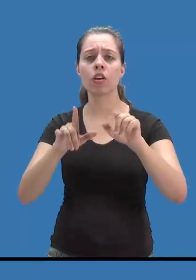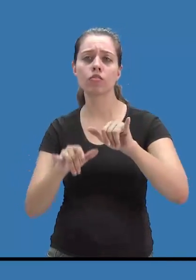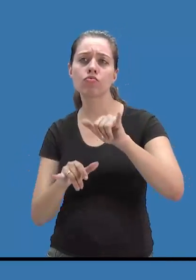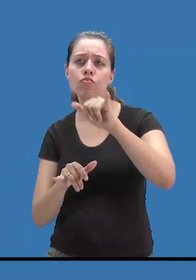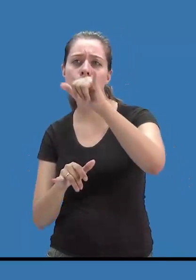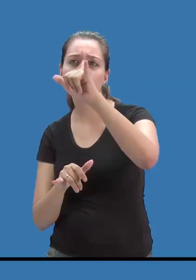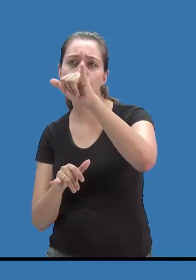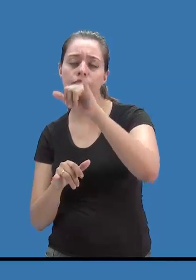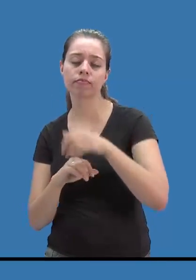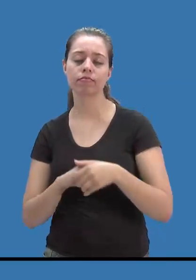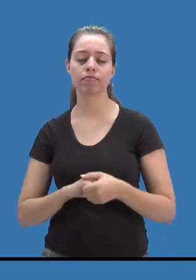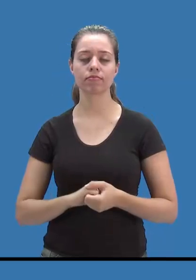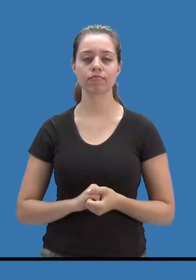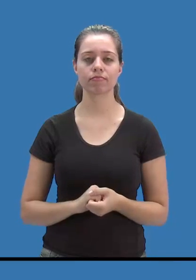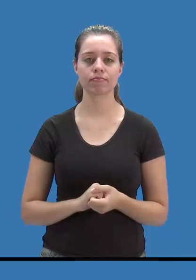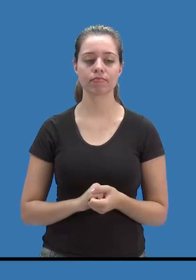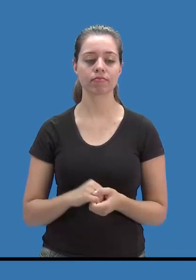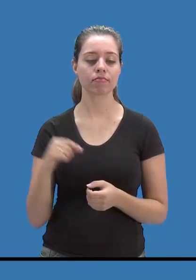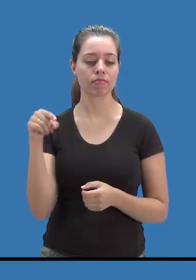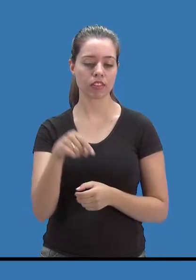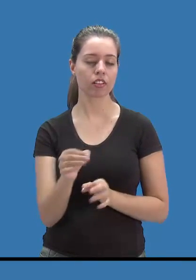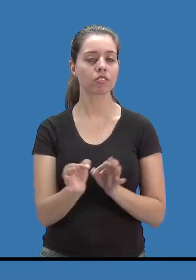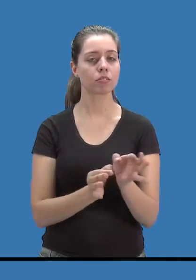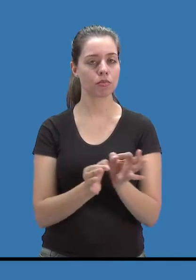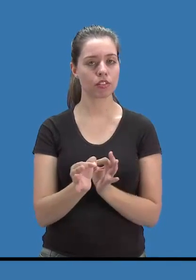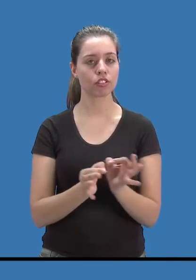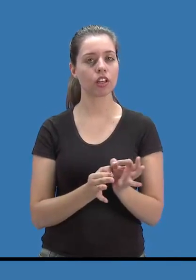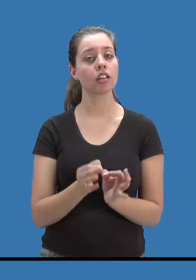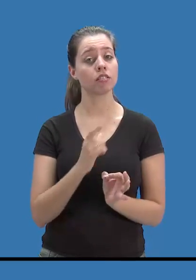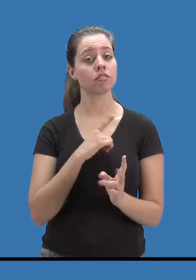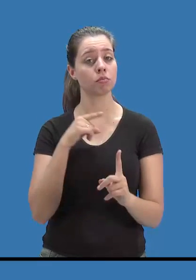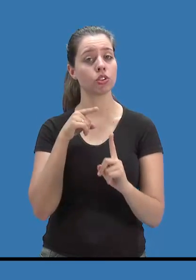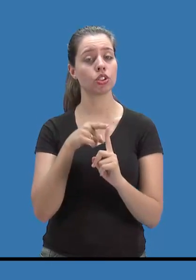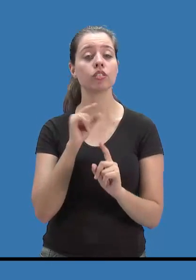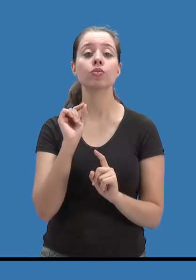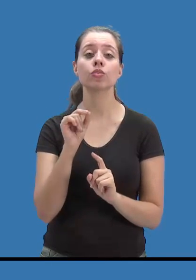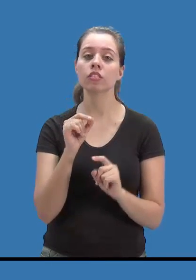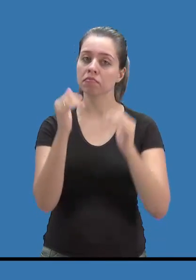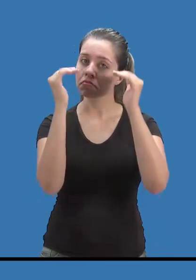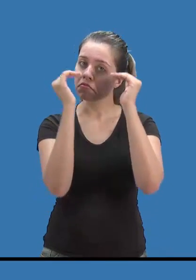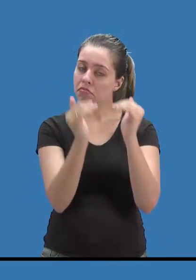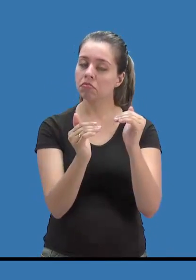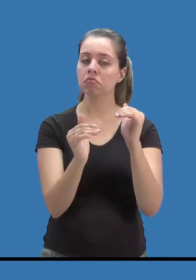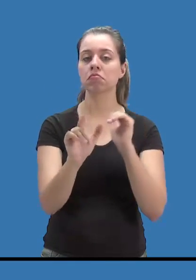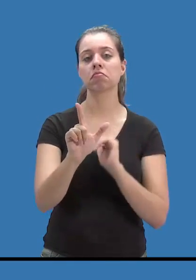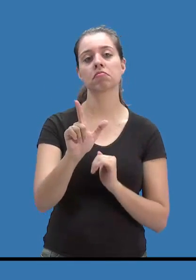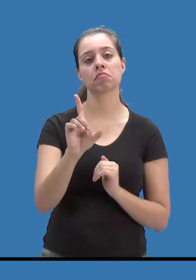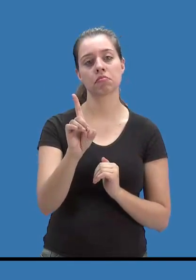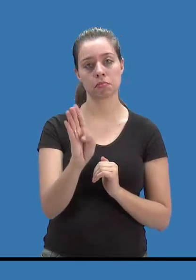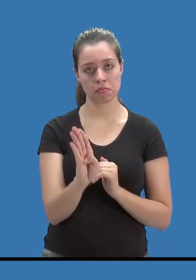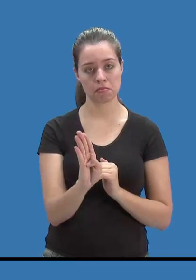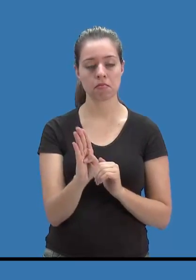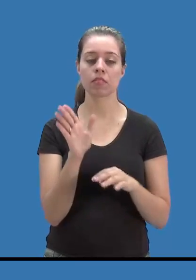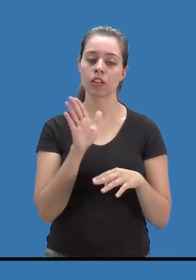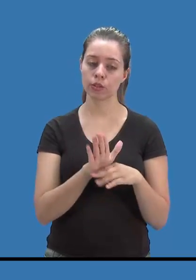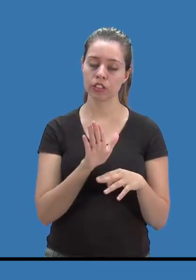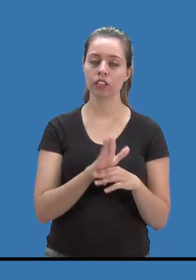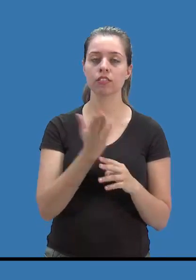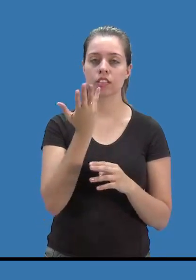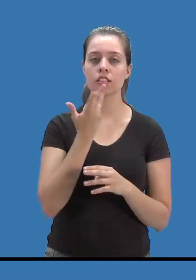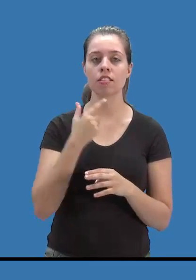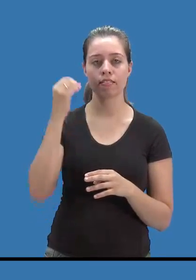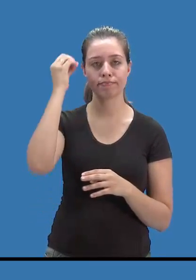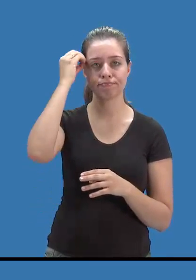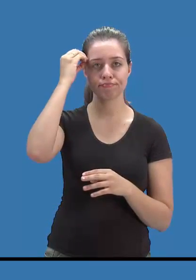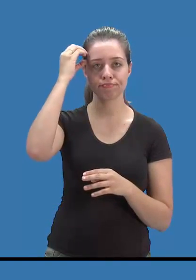Esse projeto nasceu já com esse objetivo, que é atender a LDB, atendendo assim as crianças acima da média.